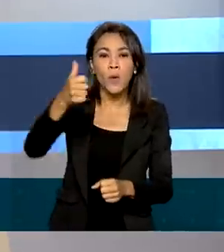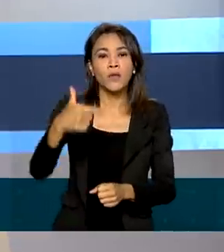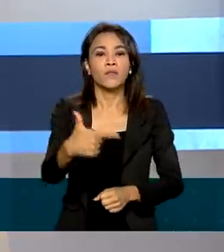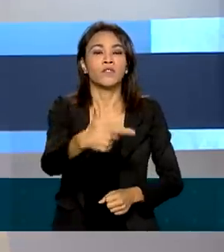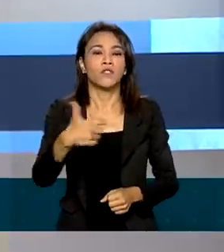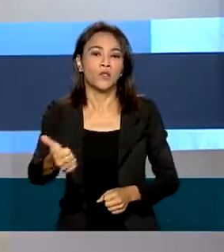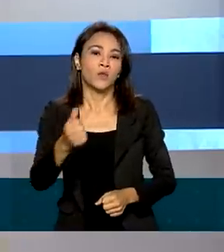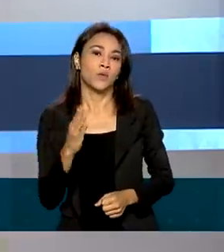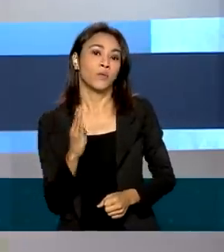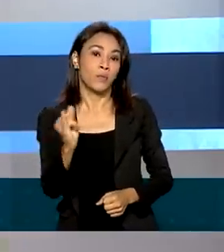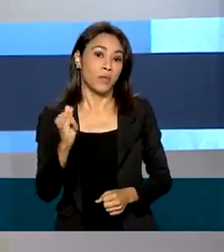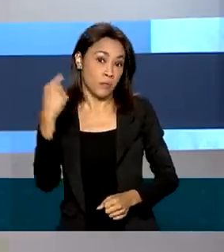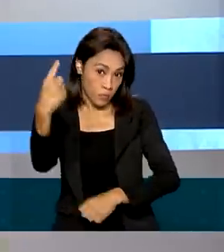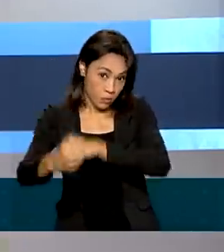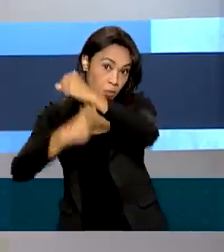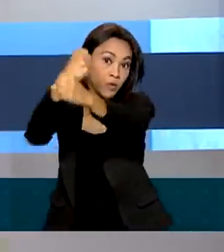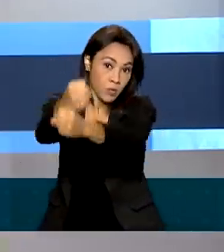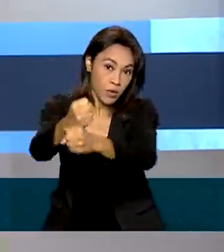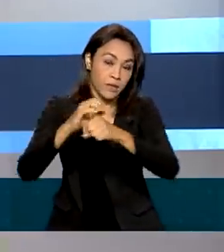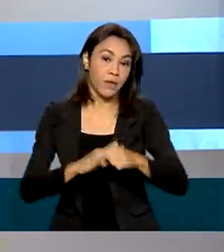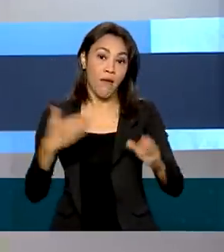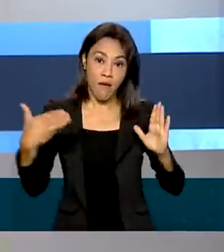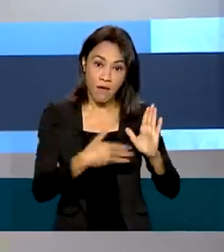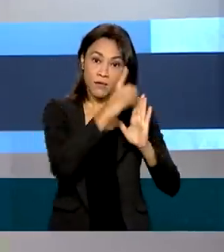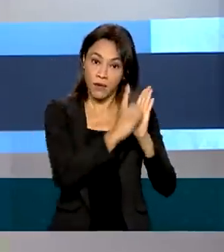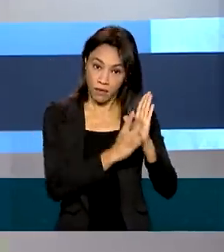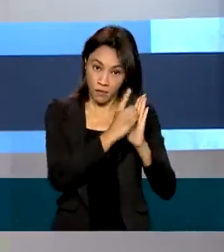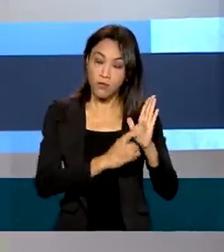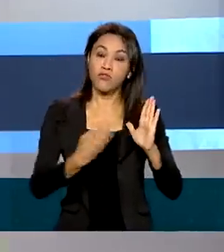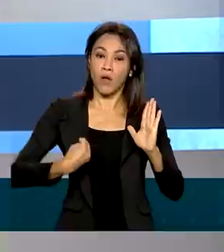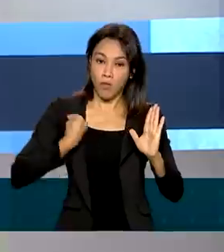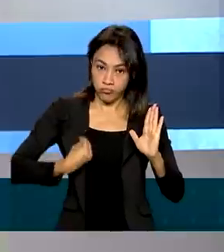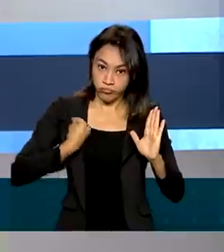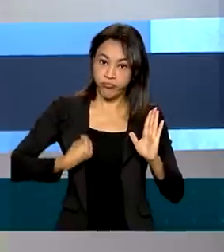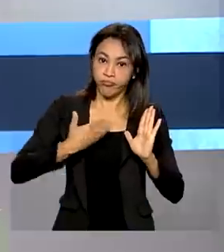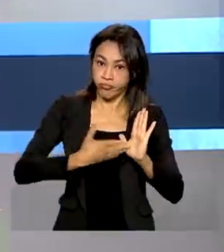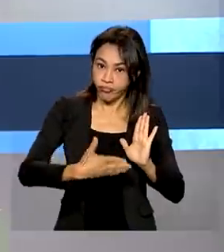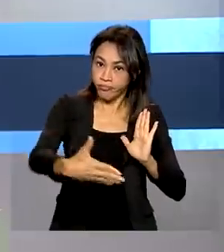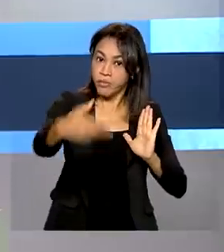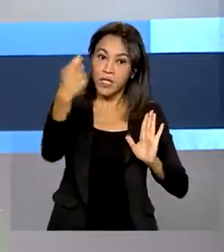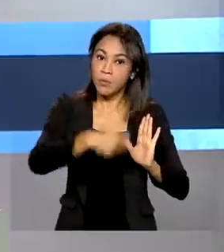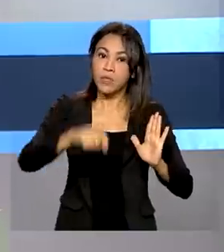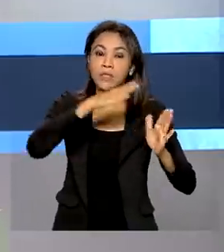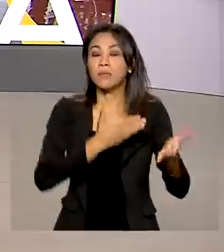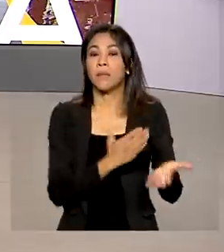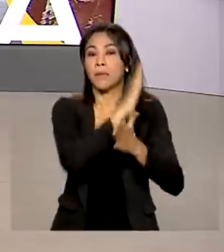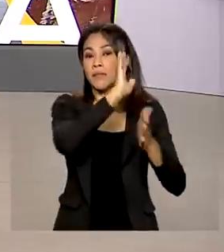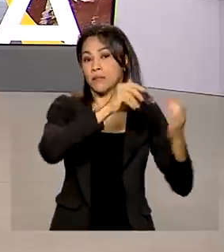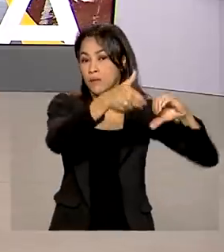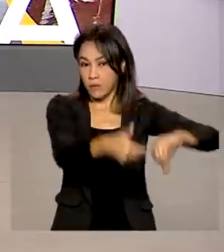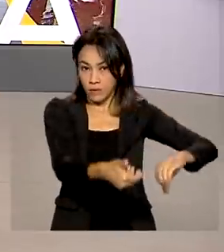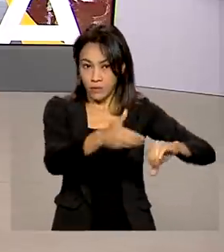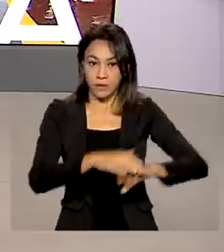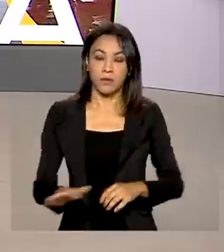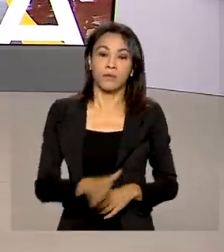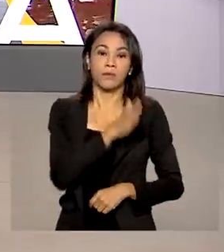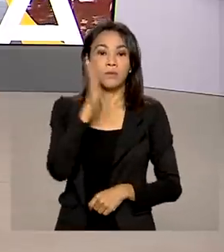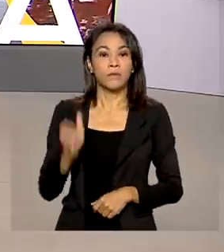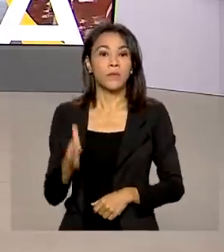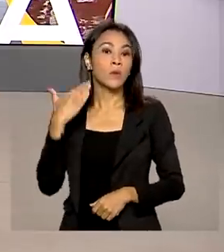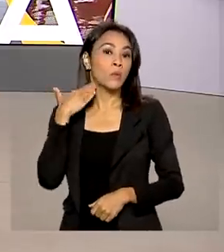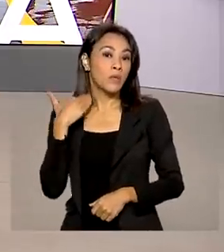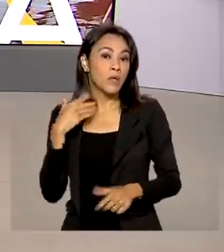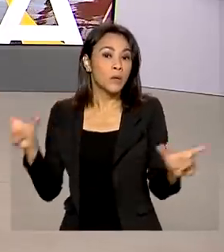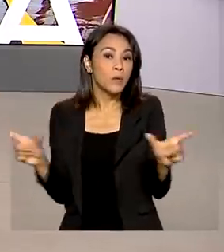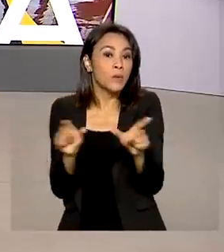bilhões para o ano que vem. O decreto já está em vigor e não depende da aprovação do Congresso. O Banco Nacional de